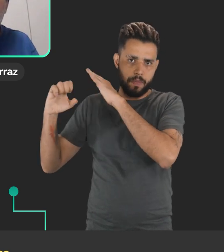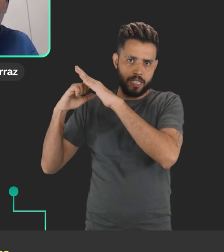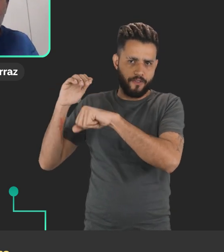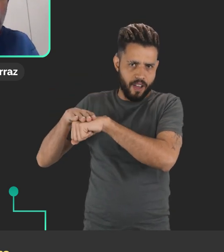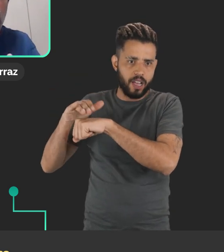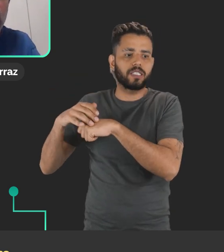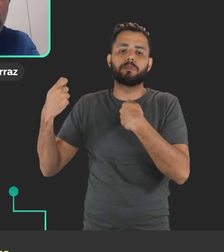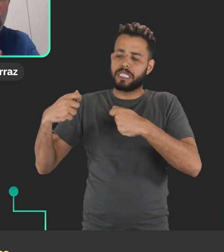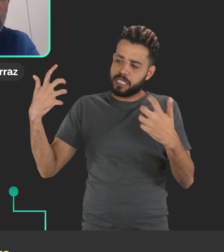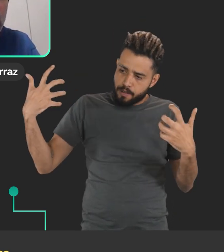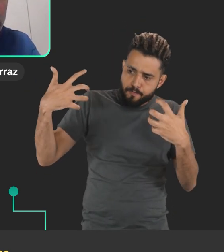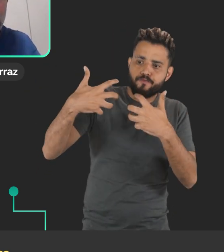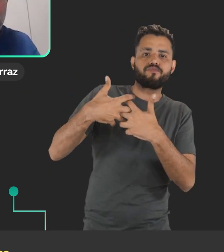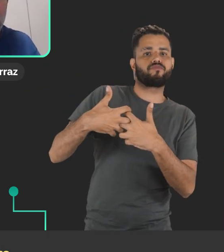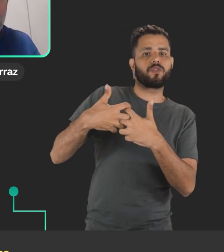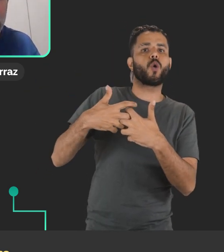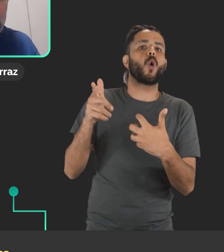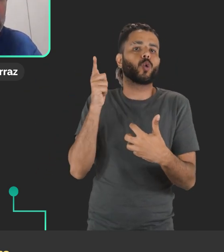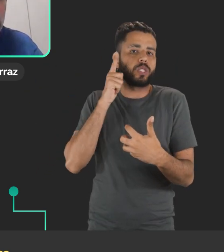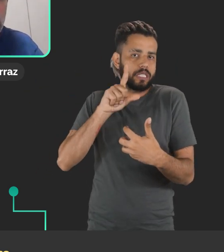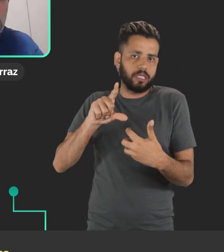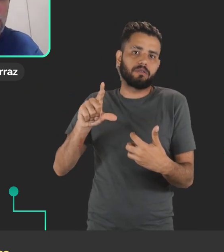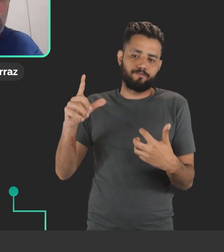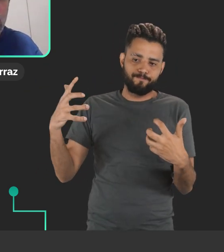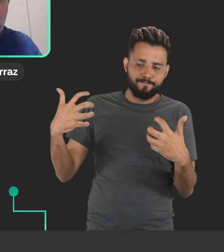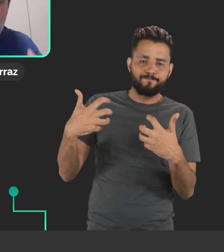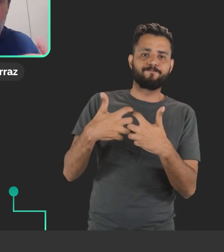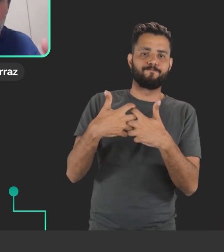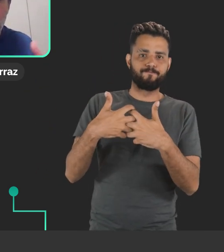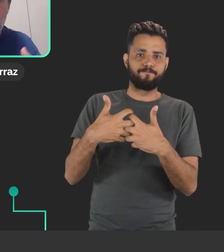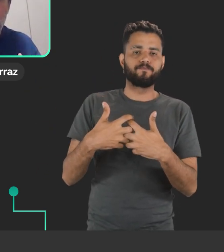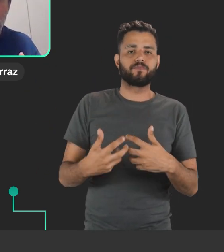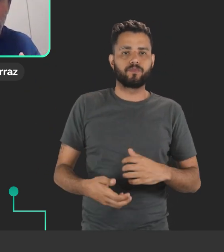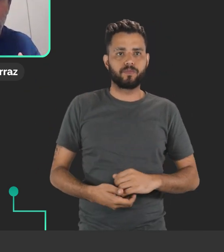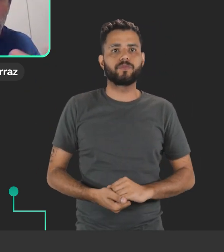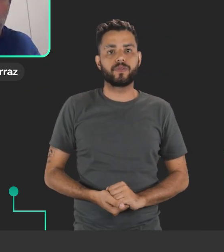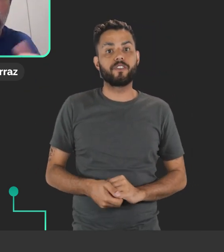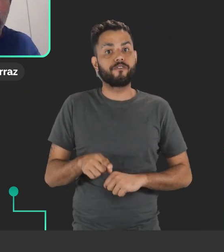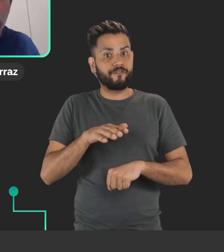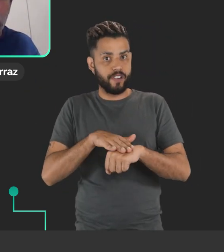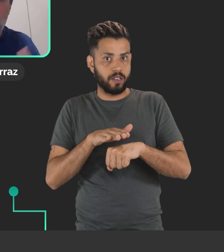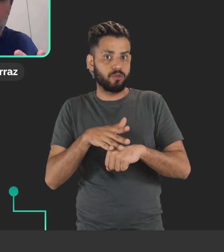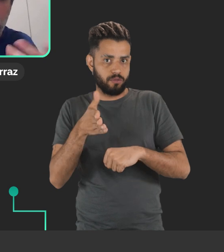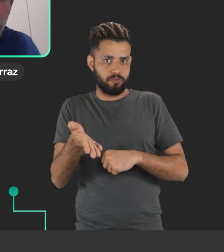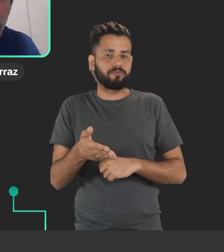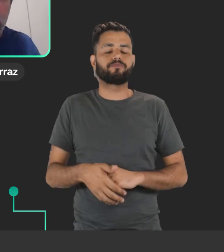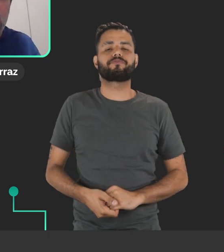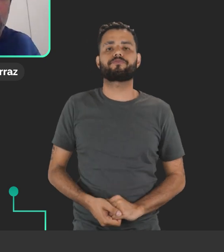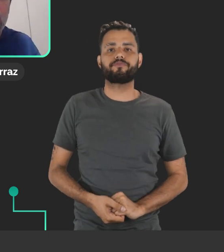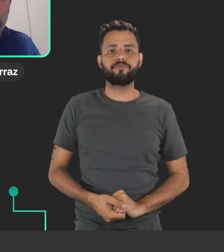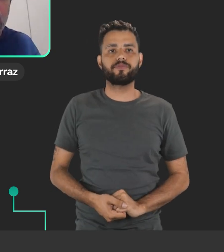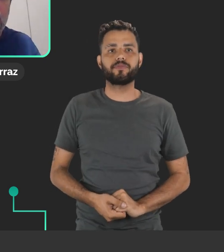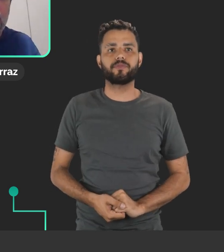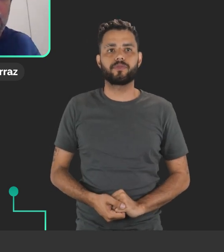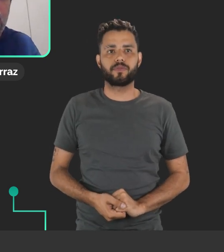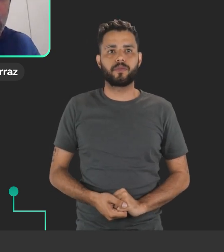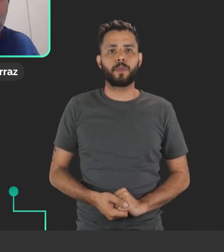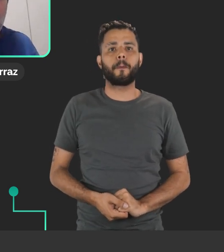se conectar a esse dispositivo colocado na empresa, né?